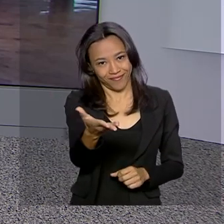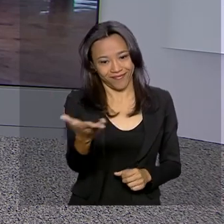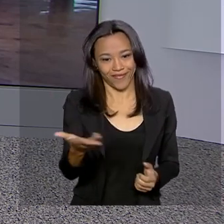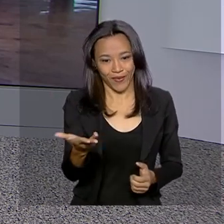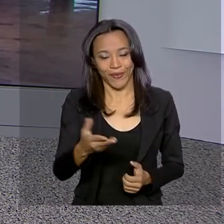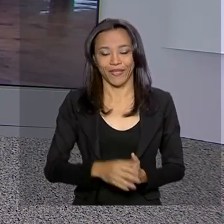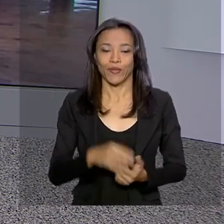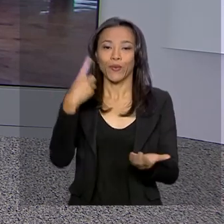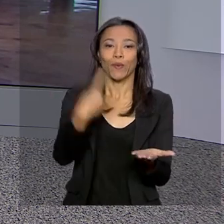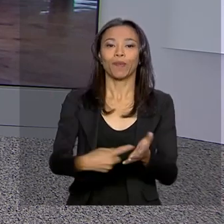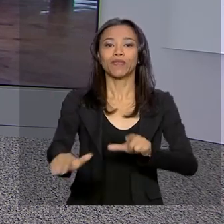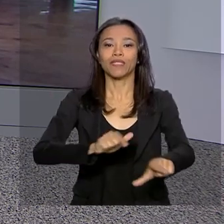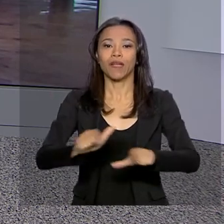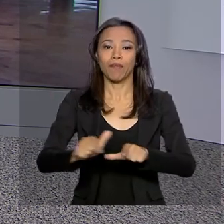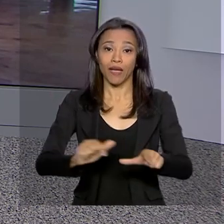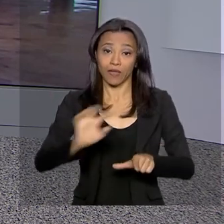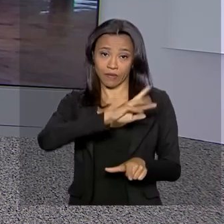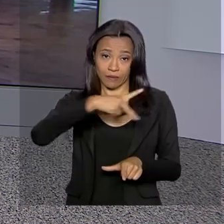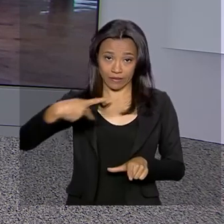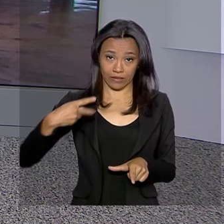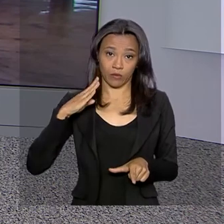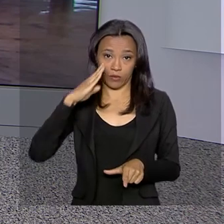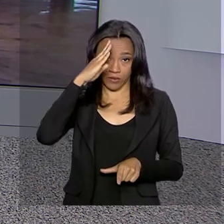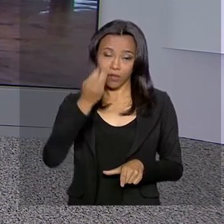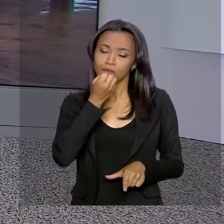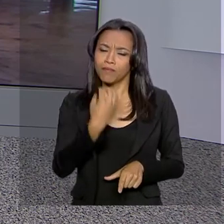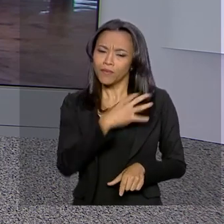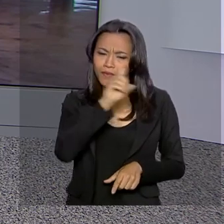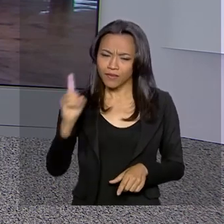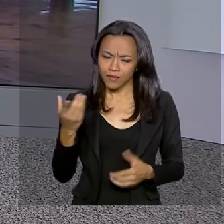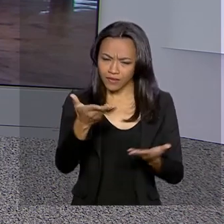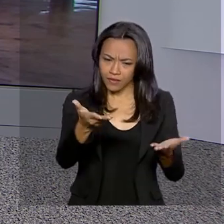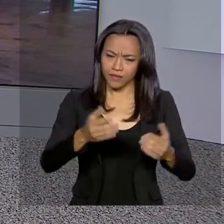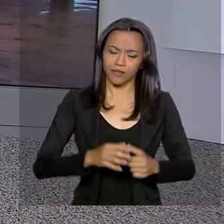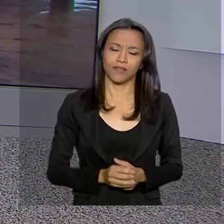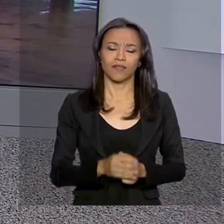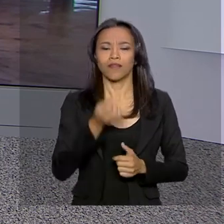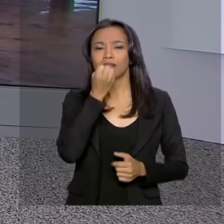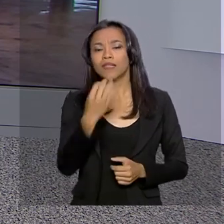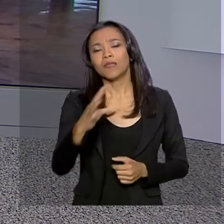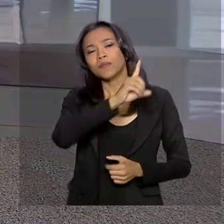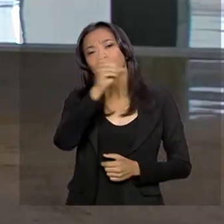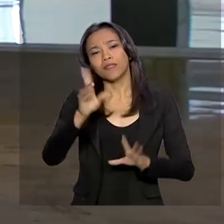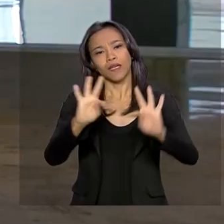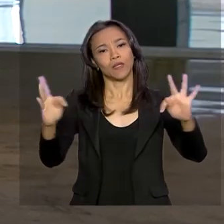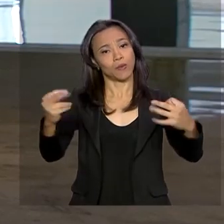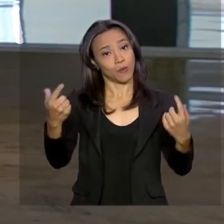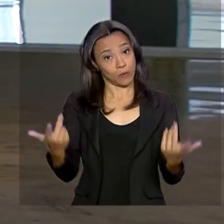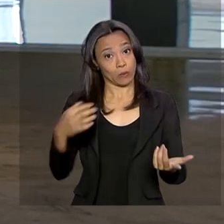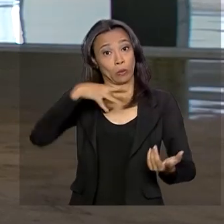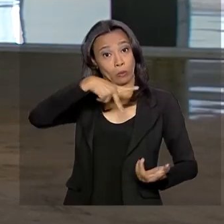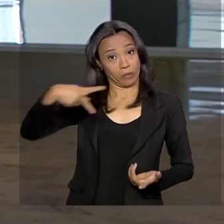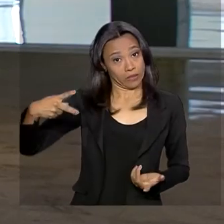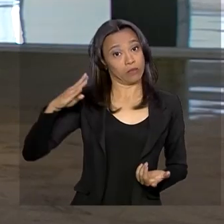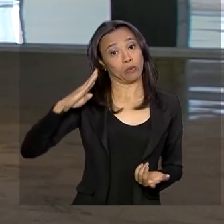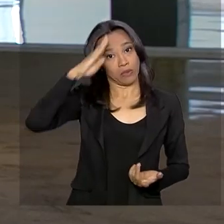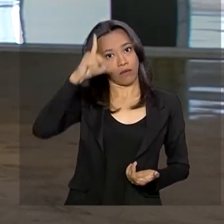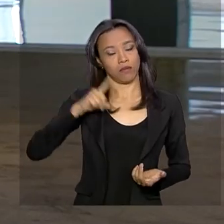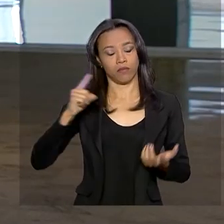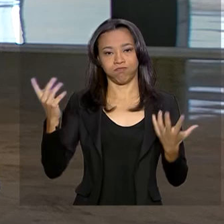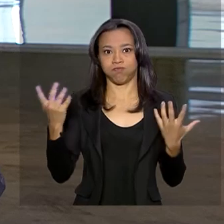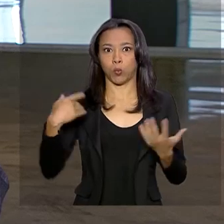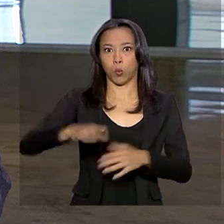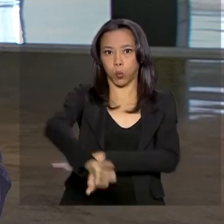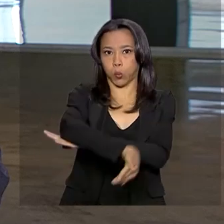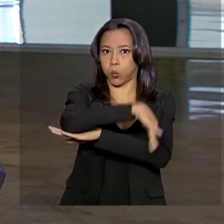presidente Jair Bolsonaro. Olá Glauco, bom dia pra você. Olá, bom dia Renata, bom dia a todos. O presidente tem uma agenda bastante cheia no